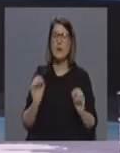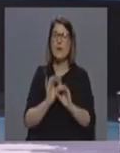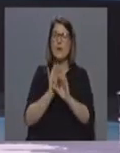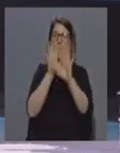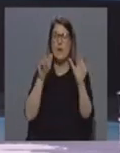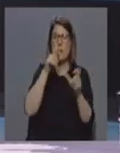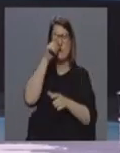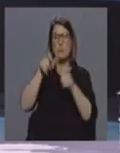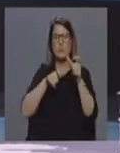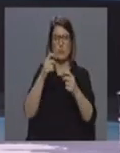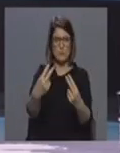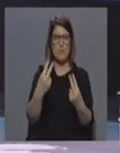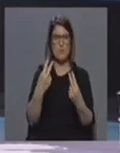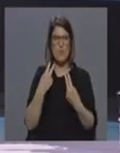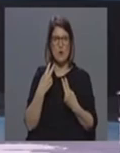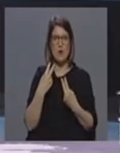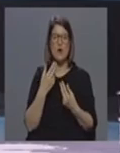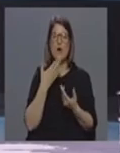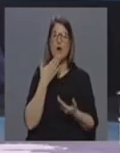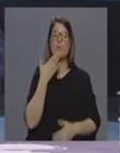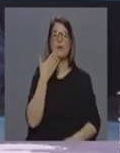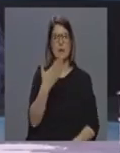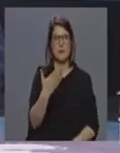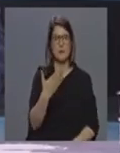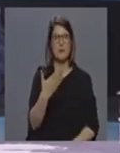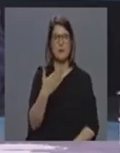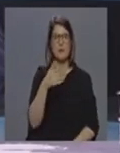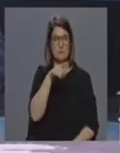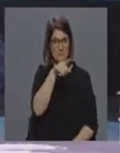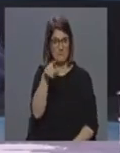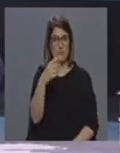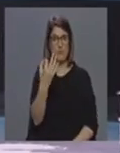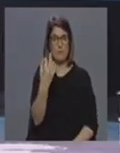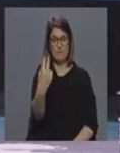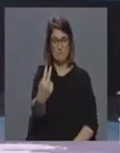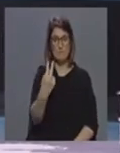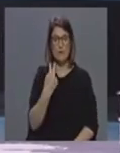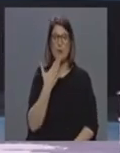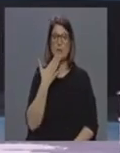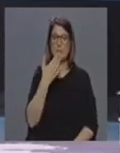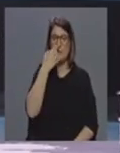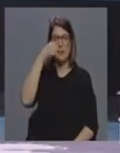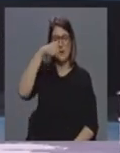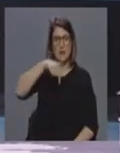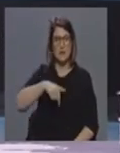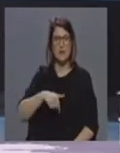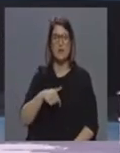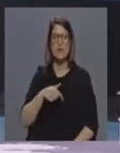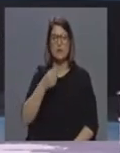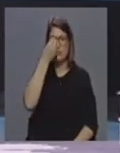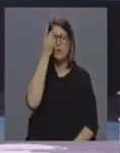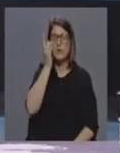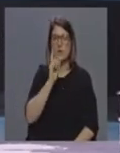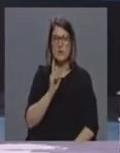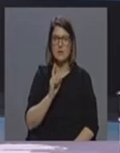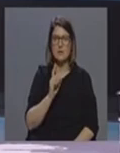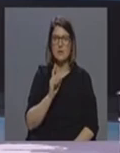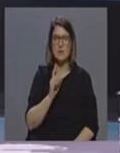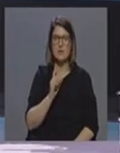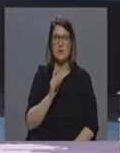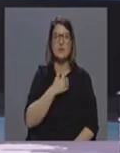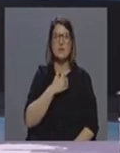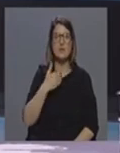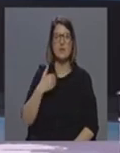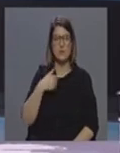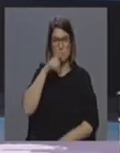população que nos seguiu agradeço também a si que esteve desse lado obrigado pela preferência não esqueça que a saúde